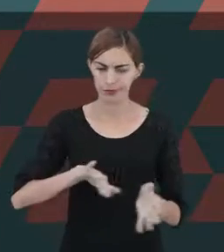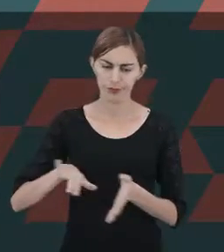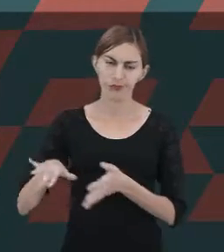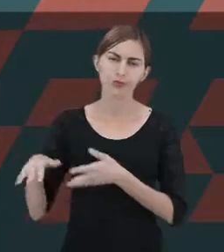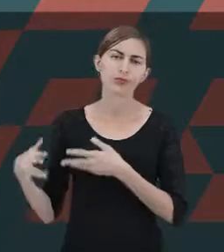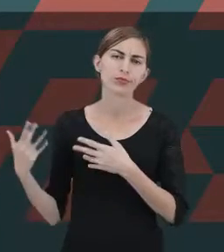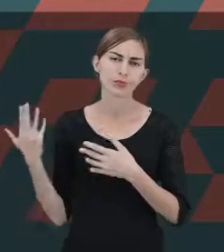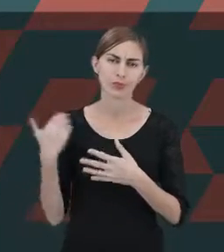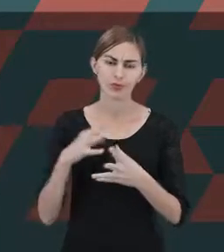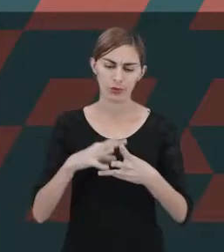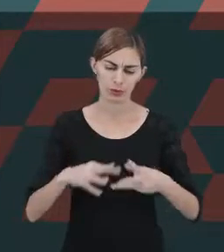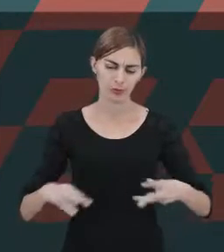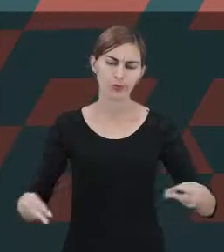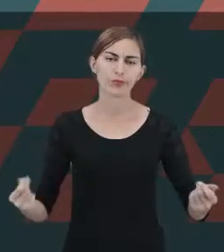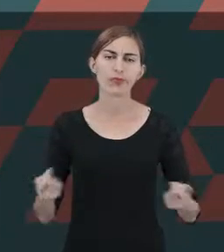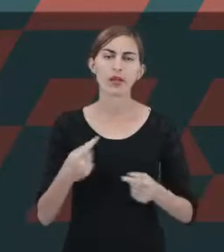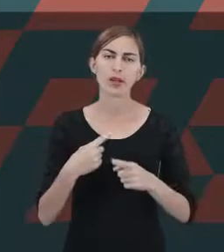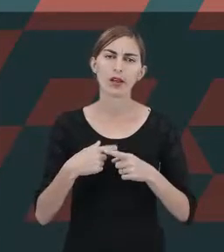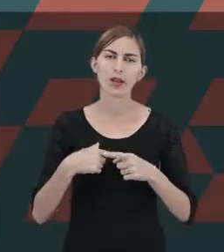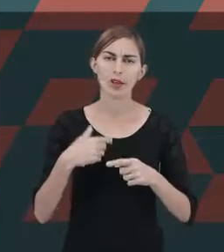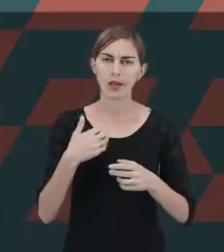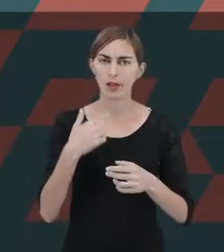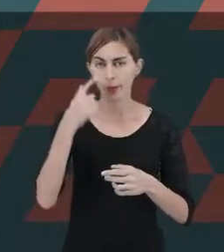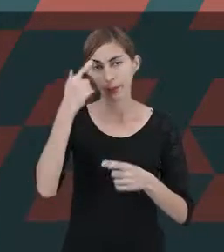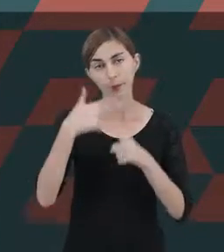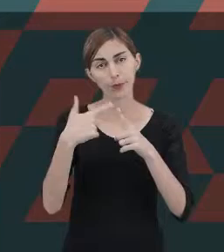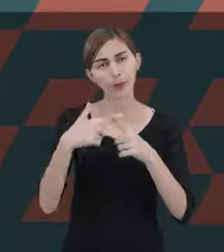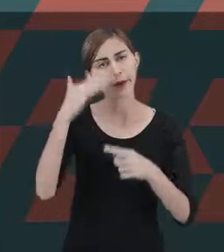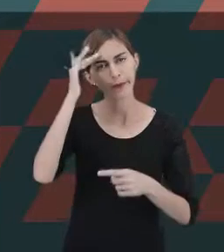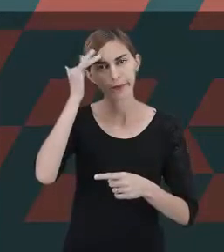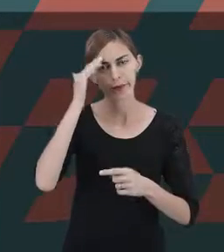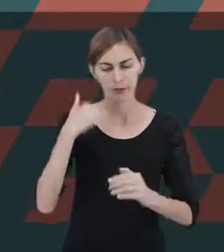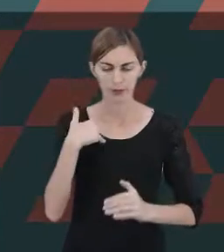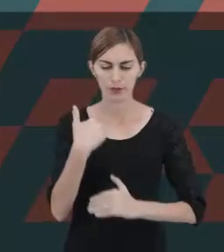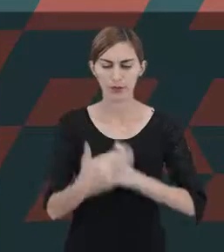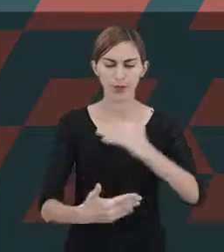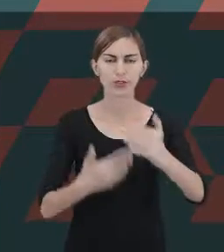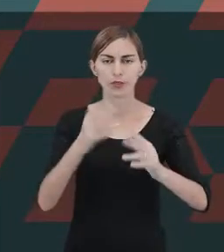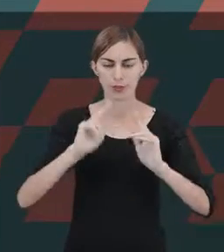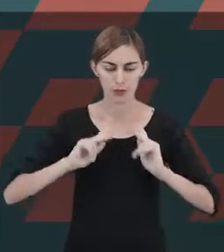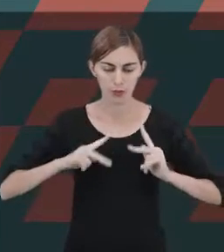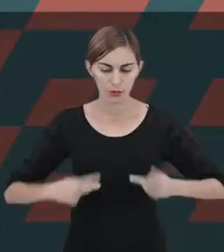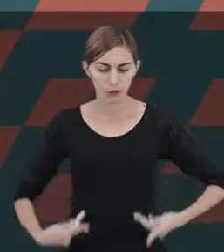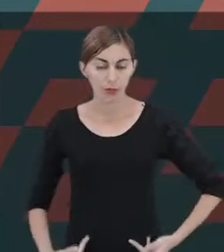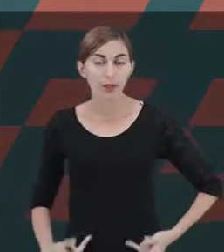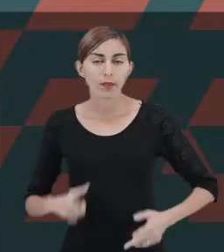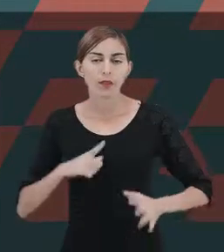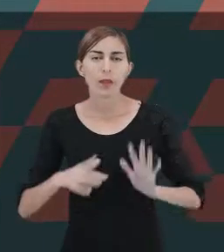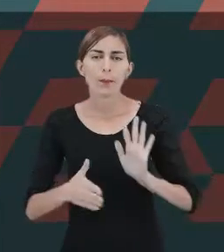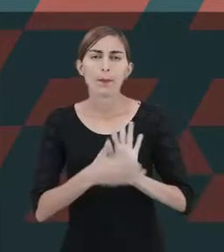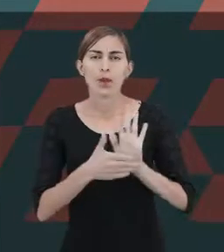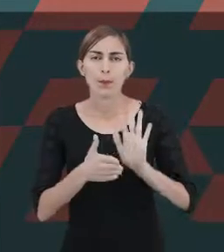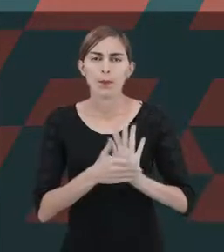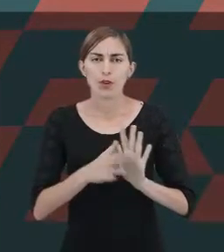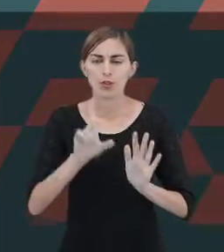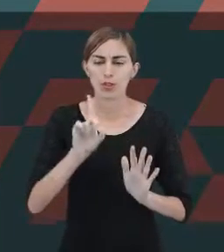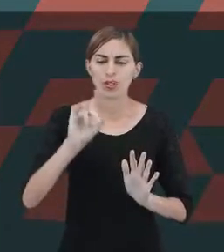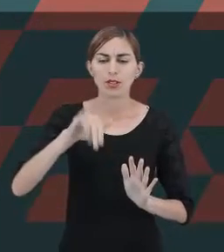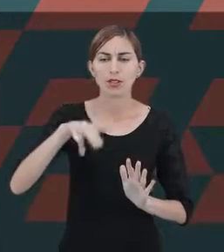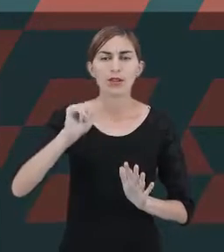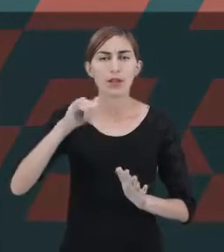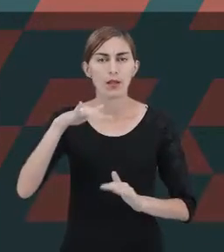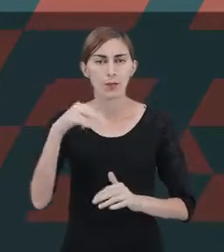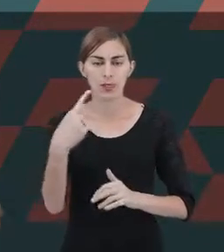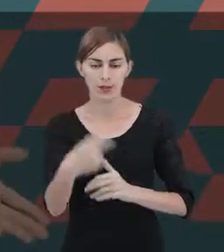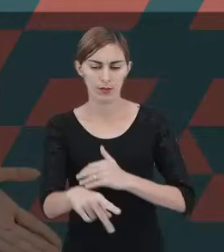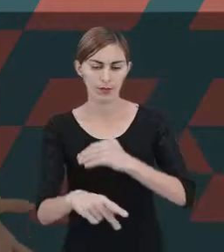entender que, no desenvolvimento humano, nós temos uma proposta dinâmica ao desenvolvimento. E aí não teria